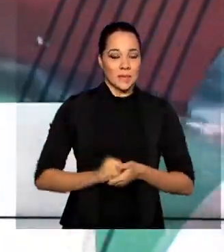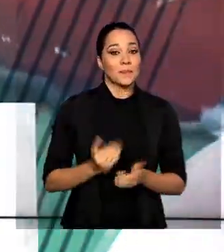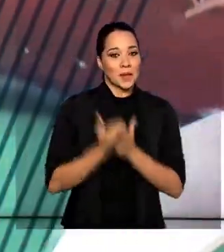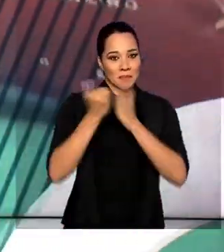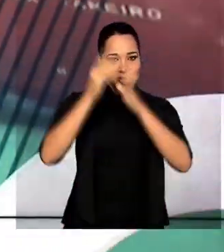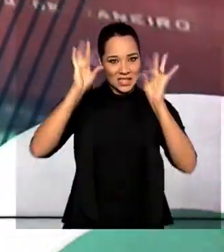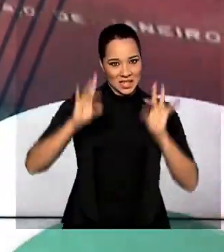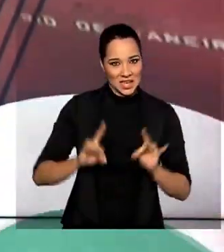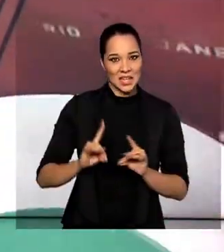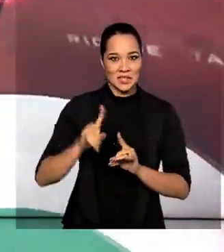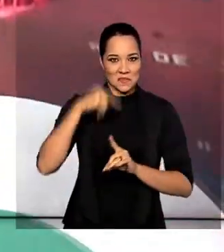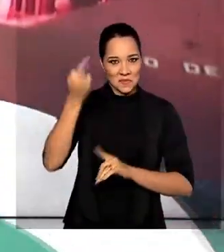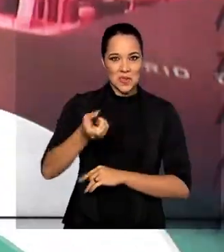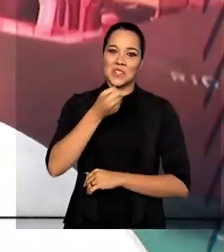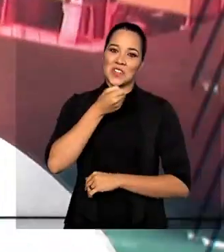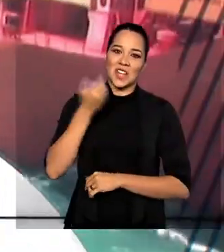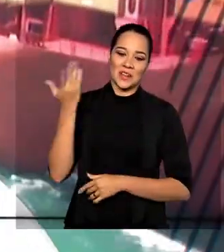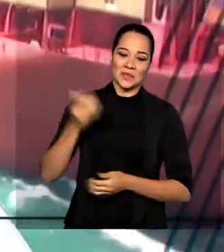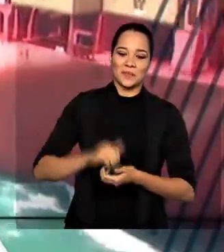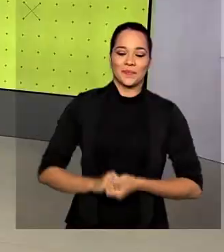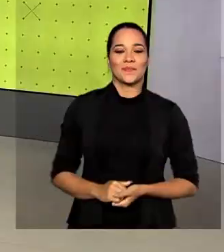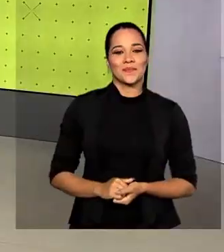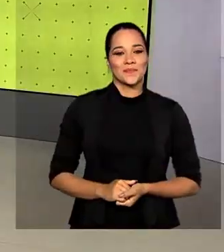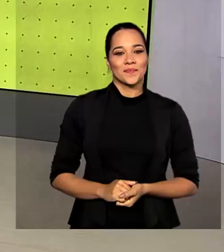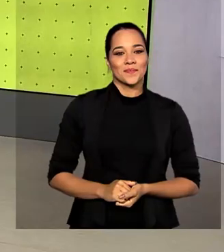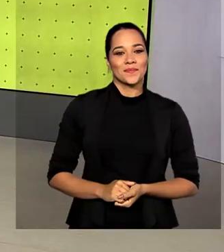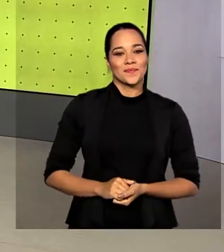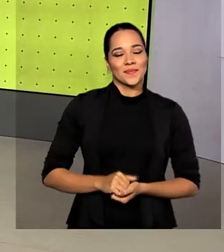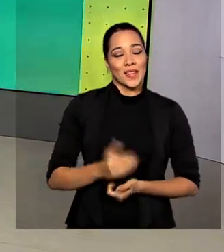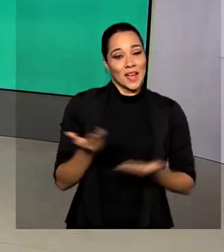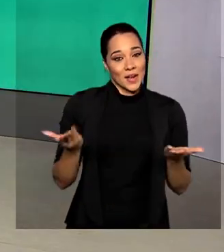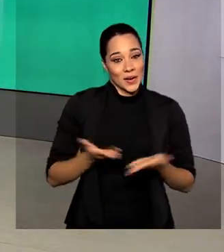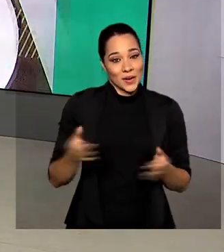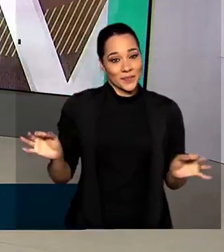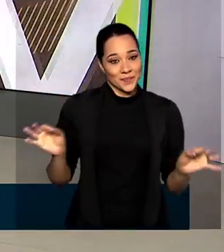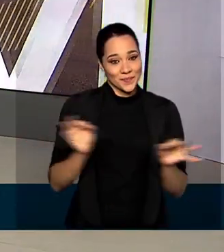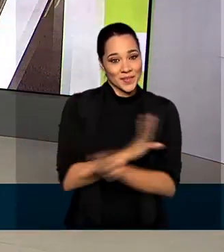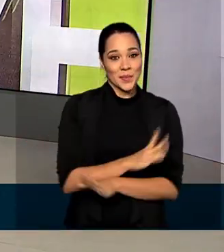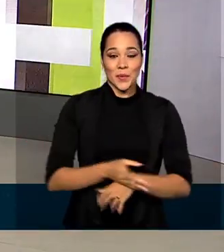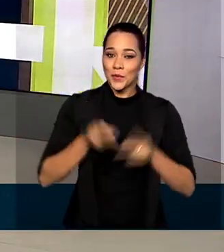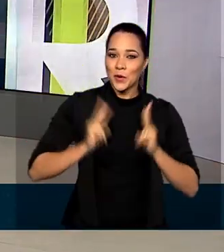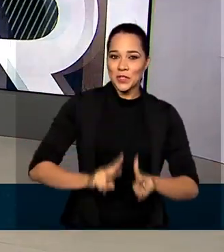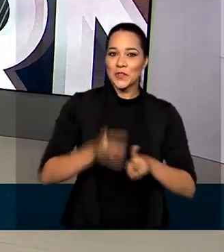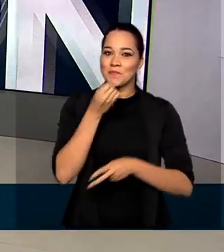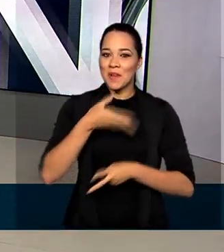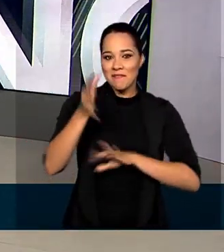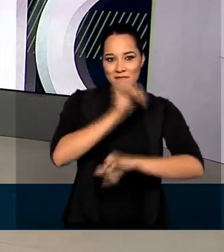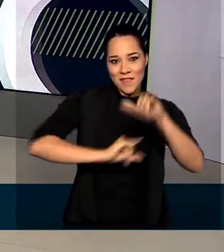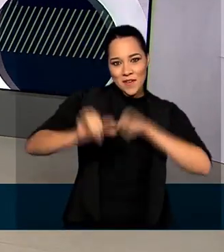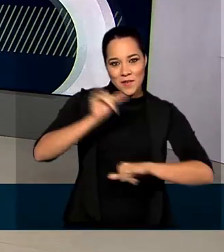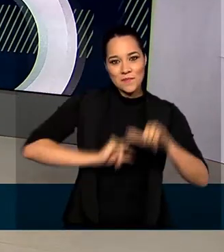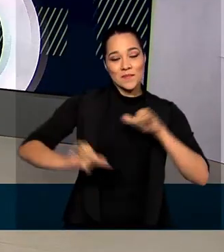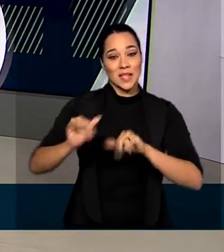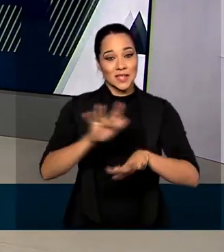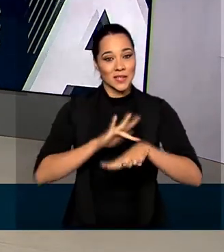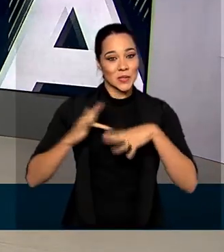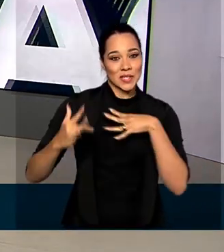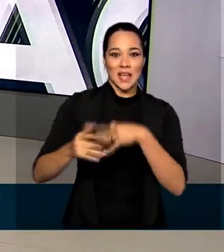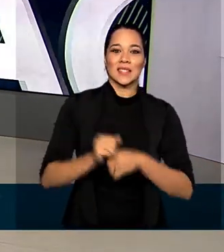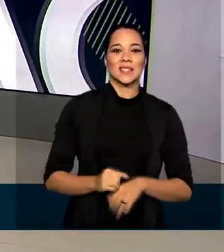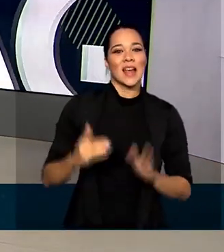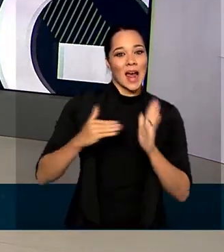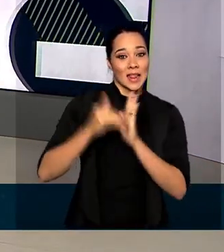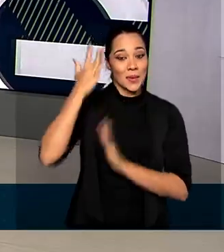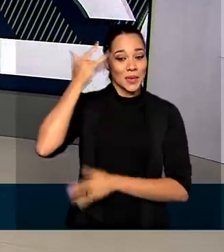detalhes nos nossos telejornais. O governo agora termina aqui. Continue bem informado pelas nossas redes